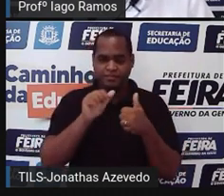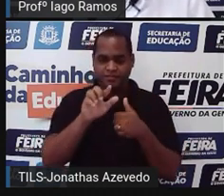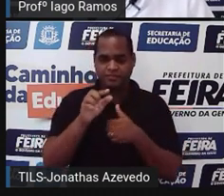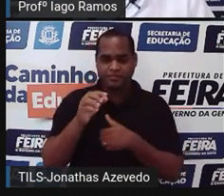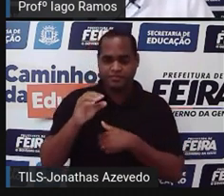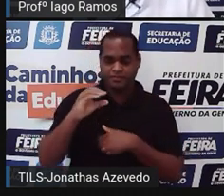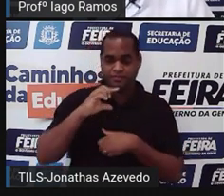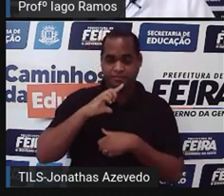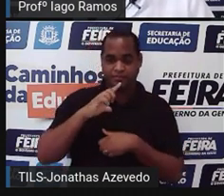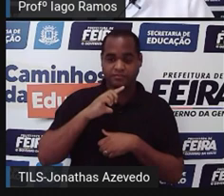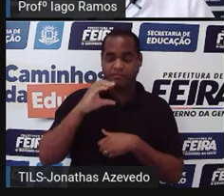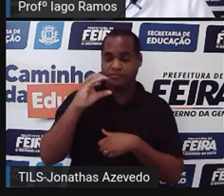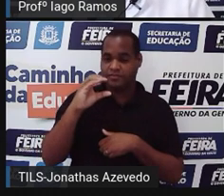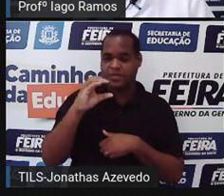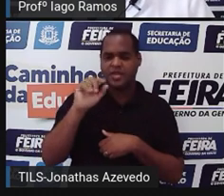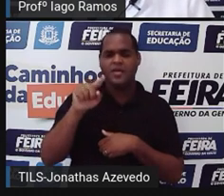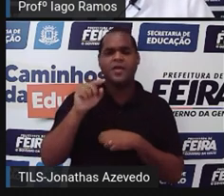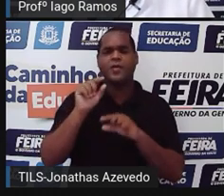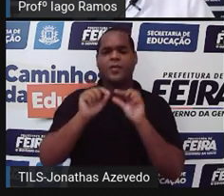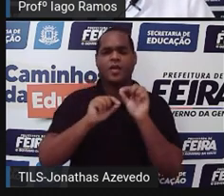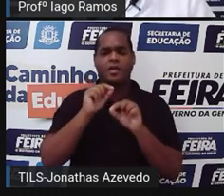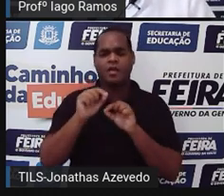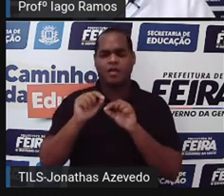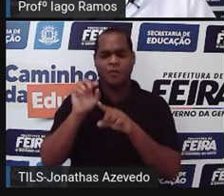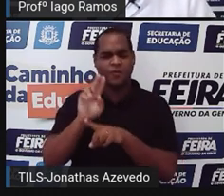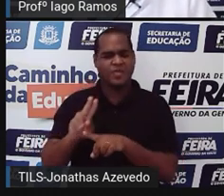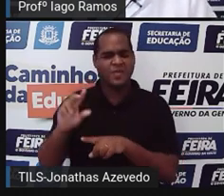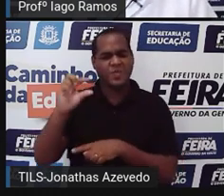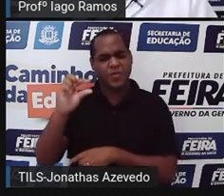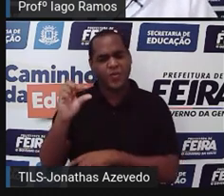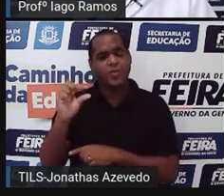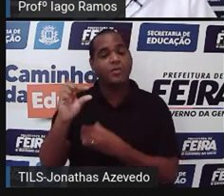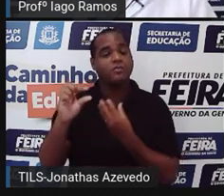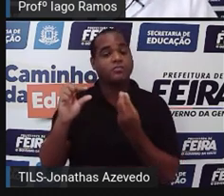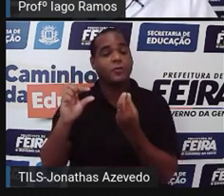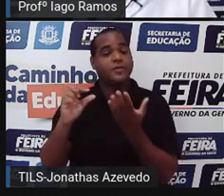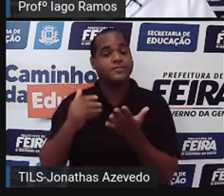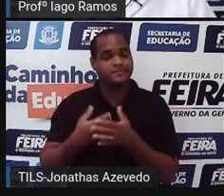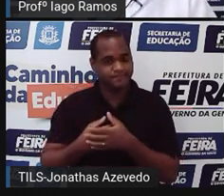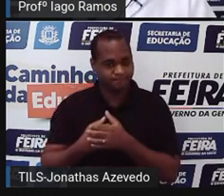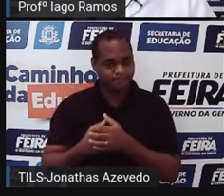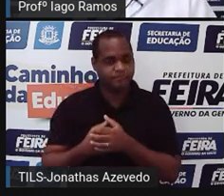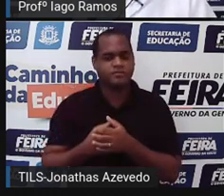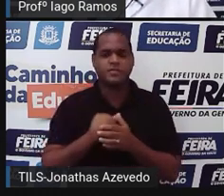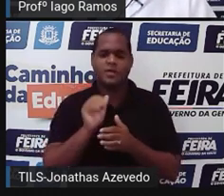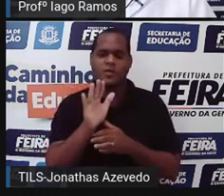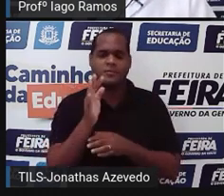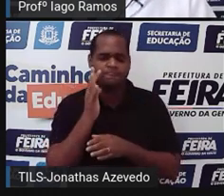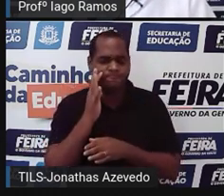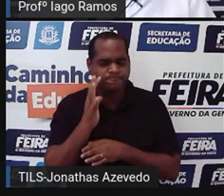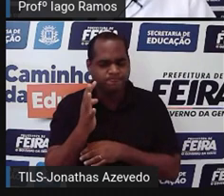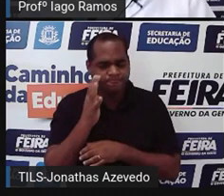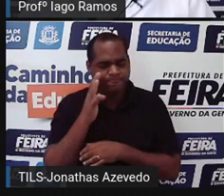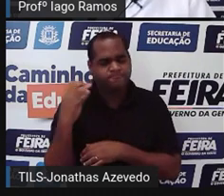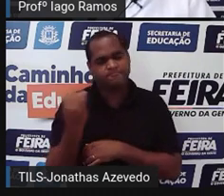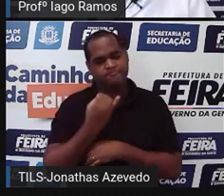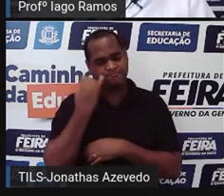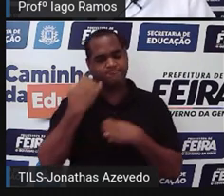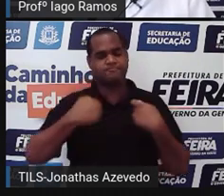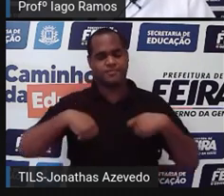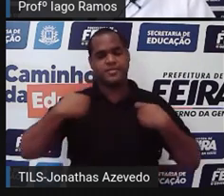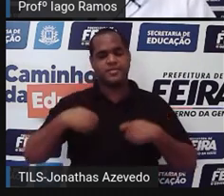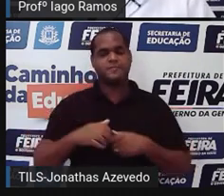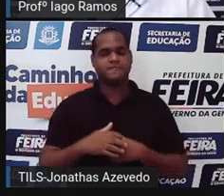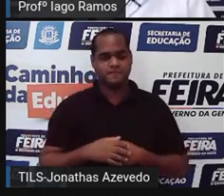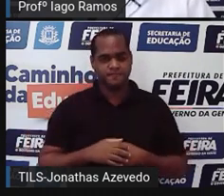dispositivo menos usado, né? E aí agora a gente tem que tomar um pouquinho de cuidado e olhar com mais atenção. Olha só.